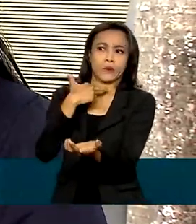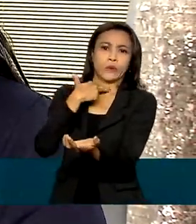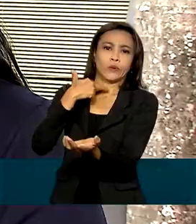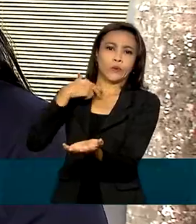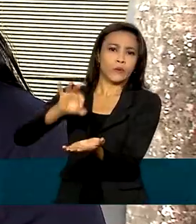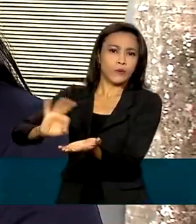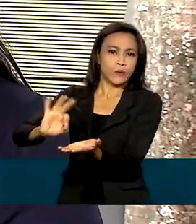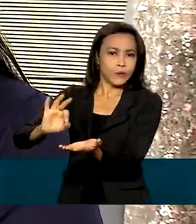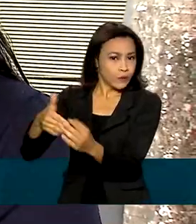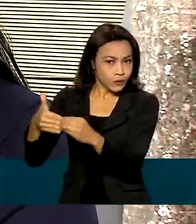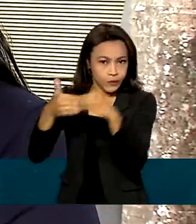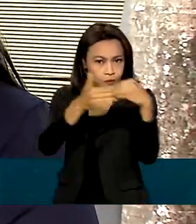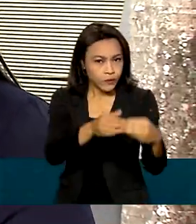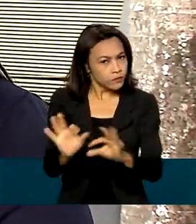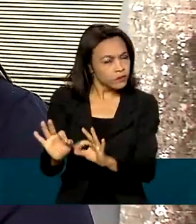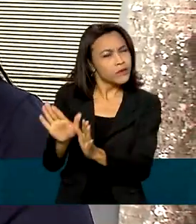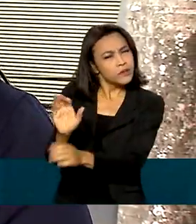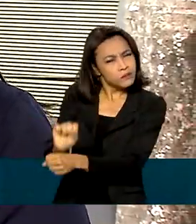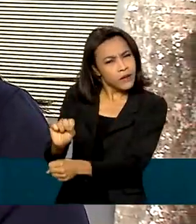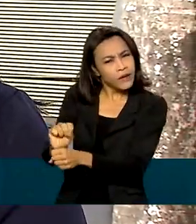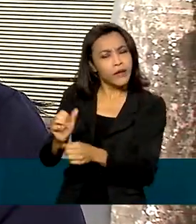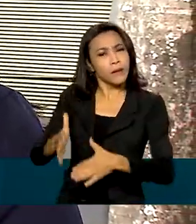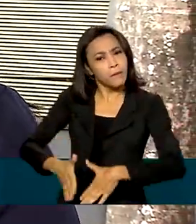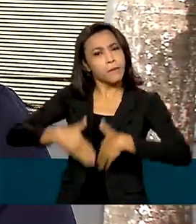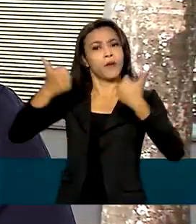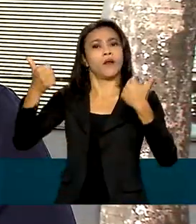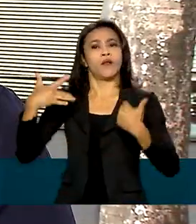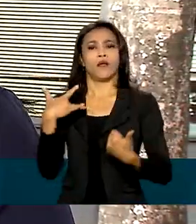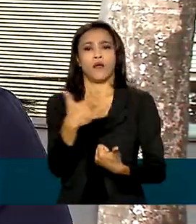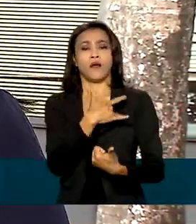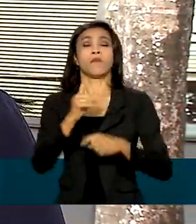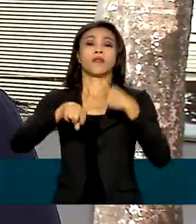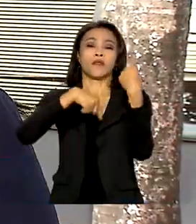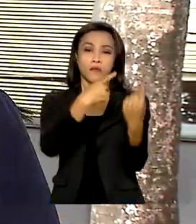crianças, elas devem esperar a melhora do quadro para, então, vacinar. alisar a colina, vai para que a tenha outro O